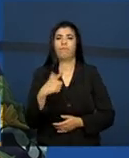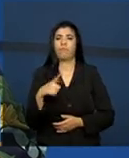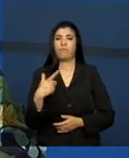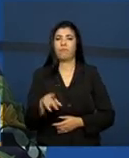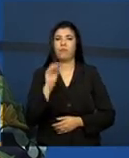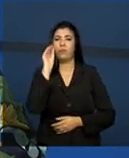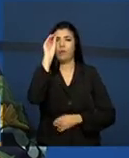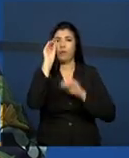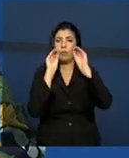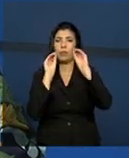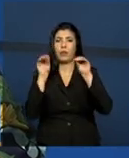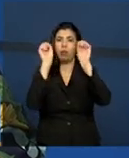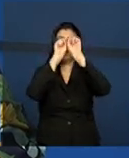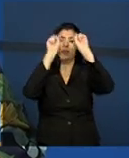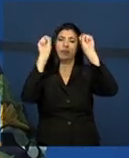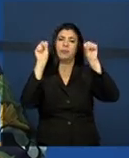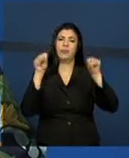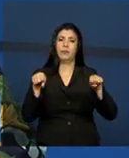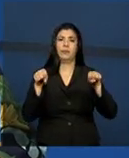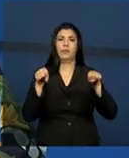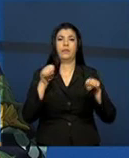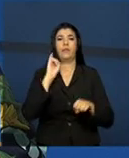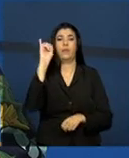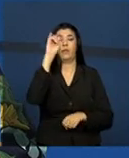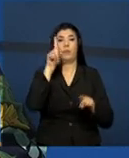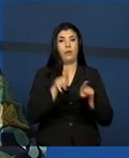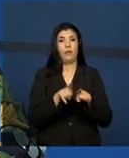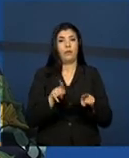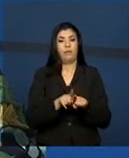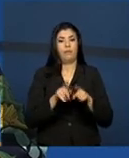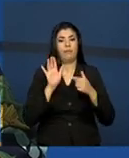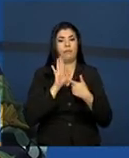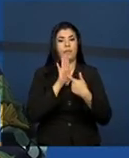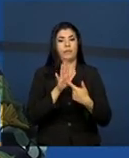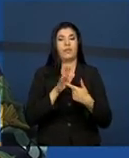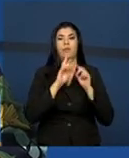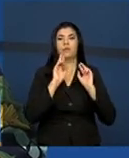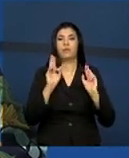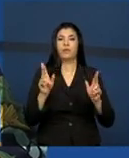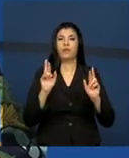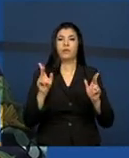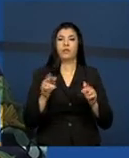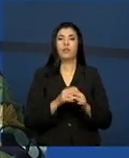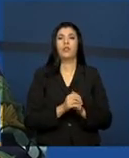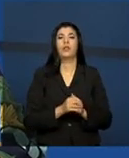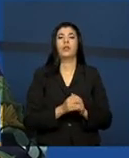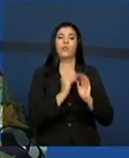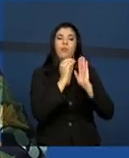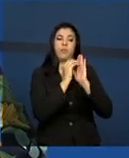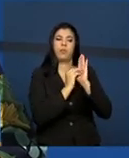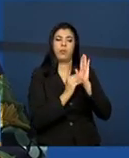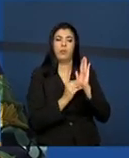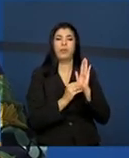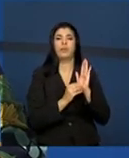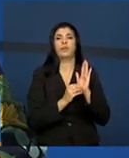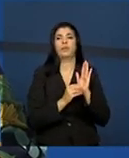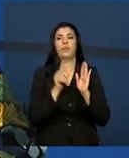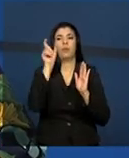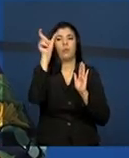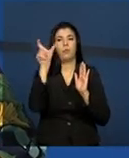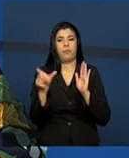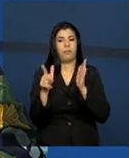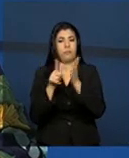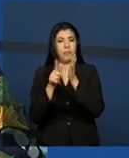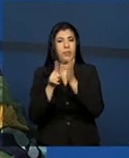no prontuário eletrônico, né. É importante frisar que ambos os prontuários, tanto o físico quanto o eletrônico, eles têm